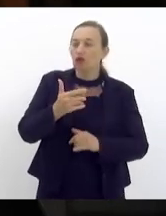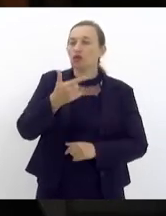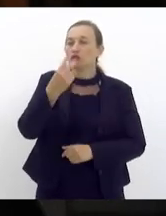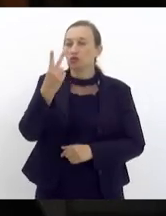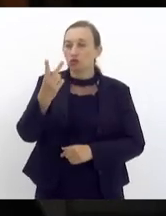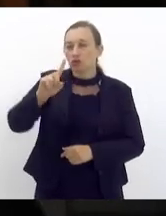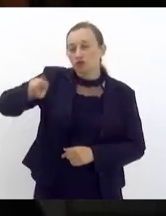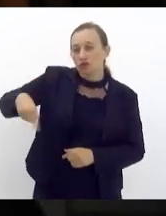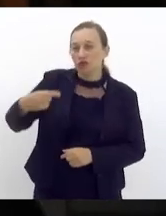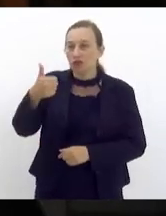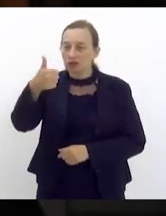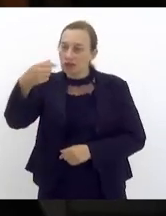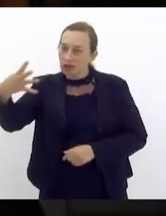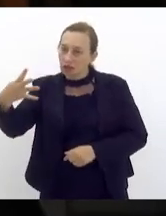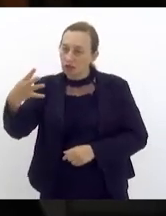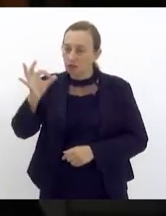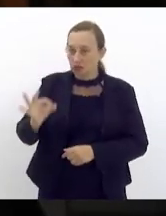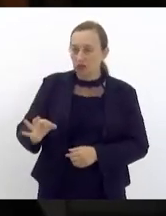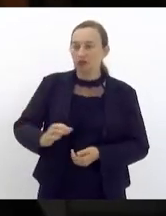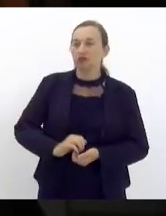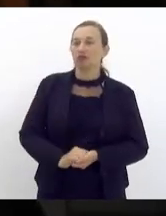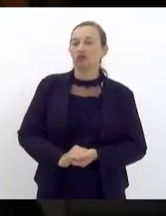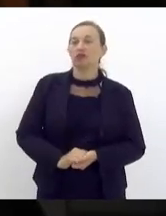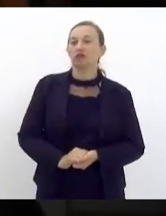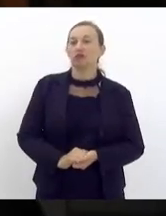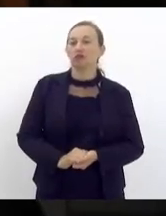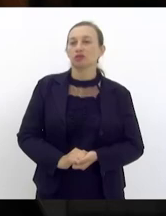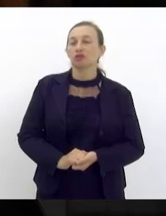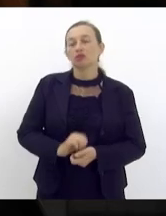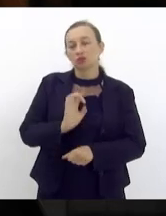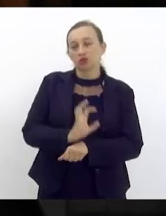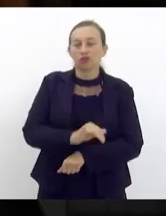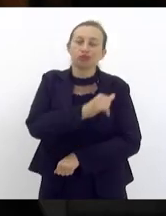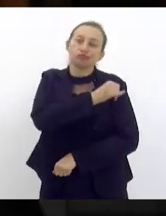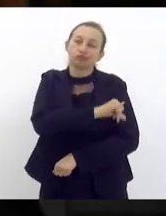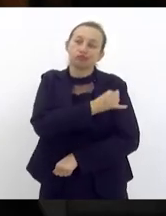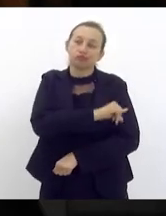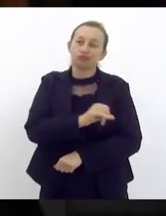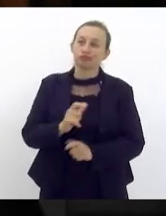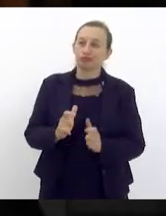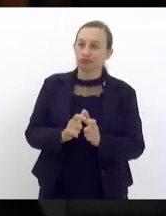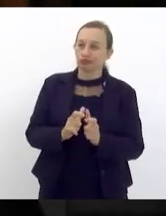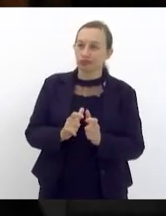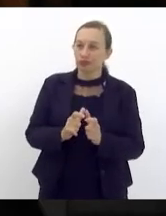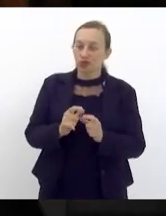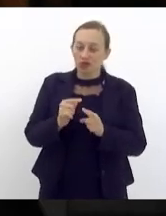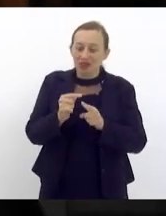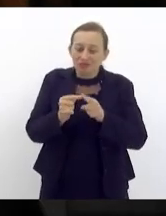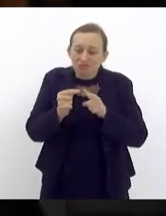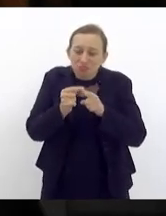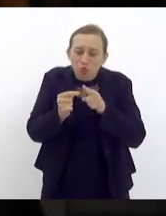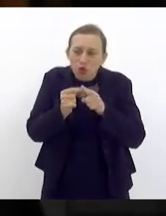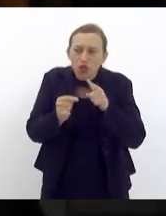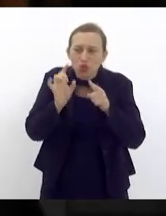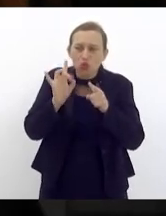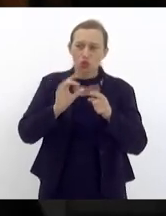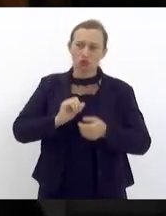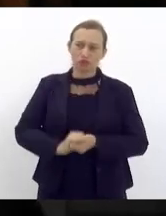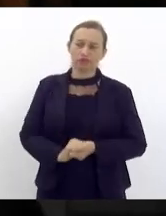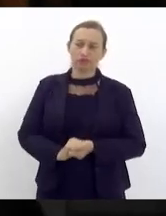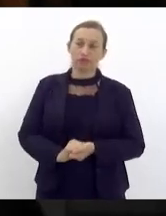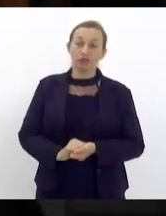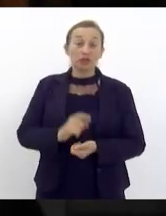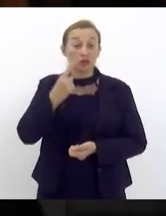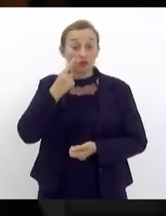% e o do estado do Rio de Janeiro cresceu a metade mas se eu for nos